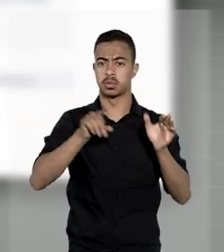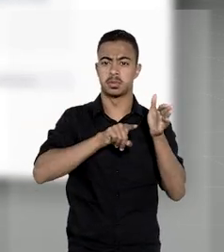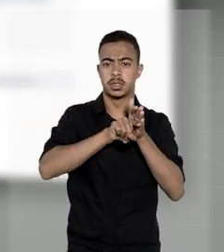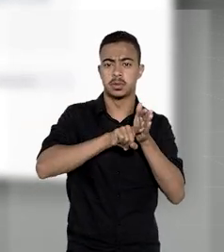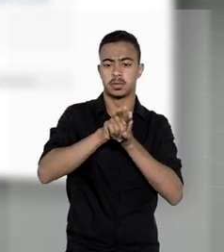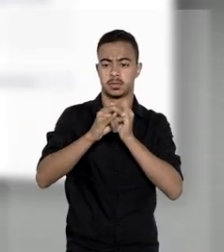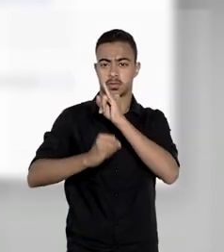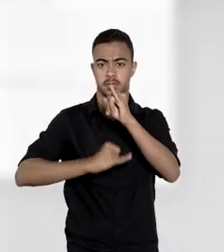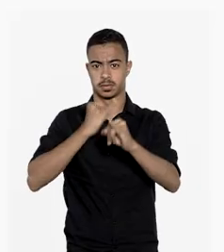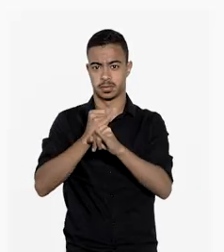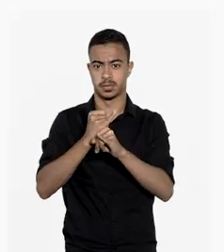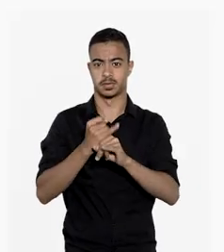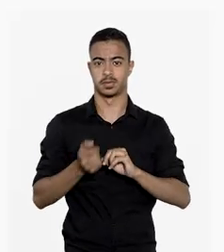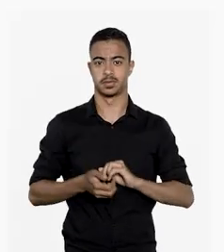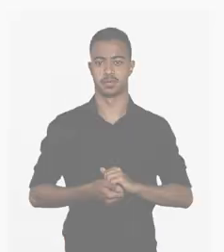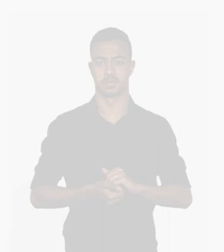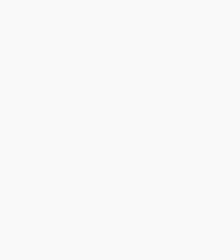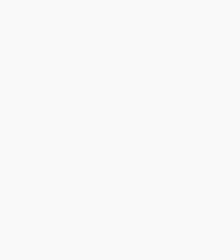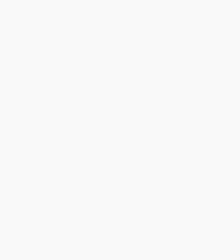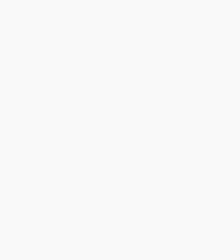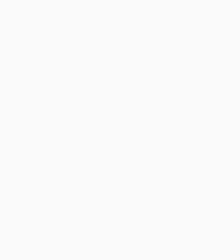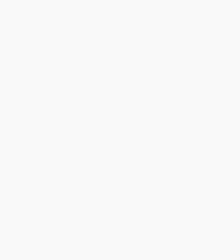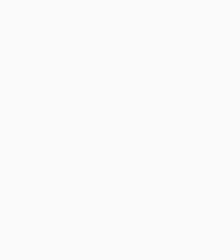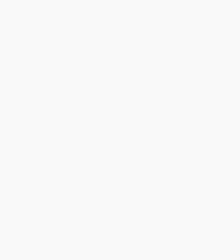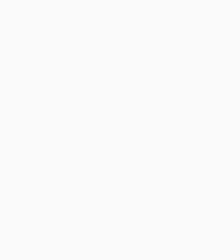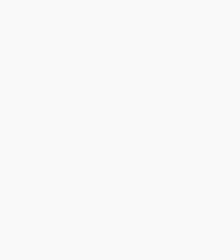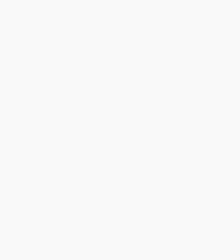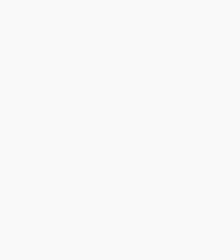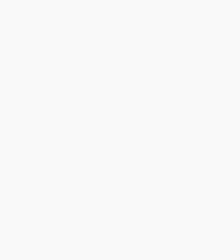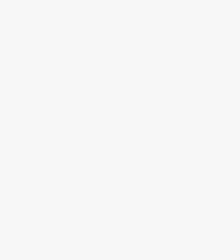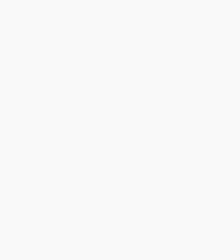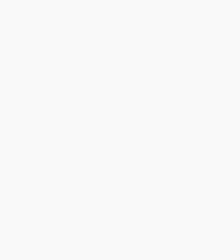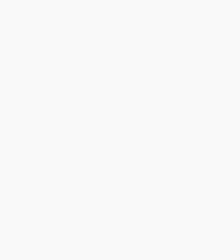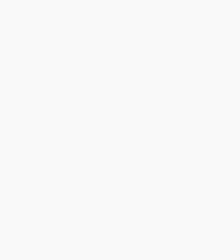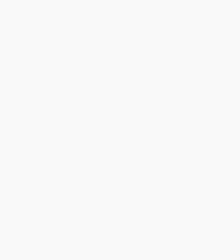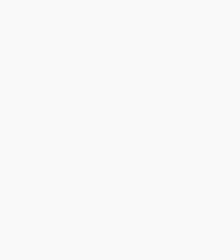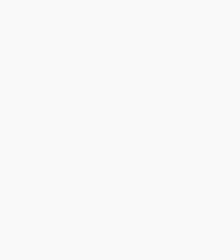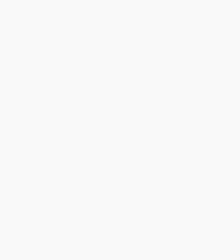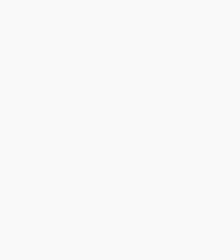uma ótima pesquisa. Acesse página de jurisprudência